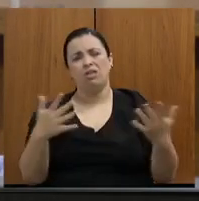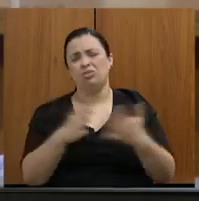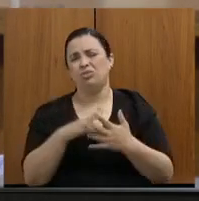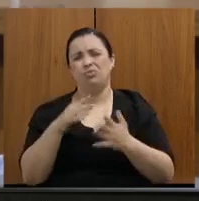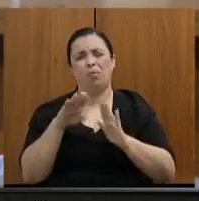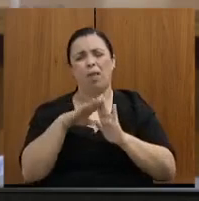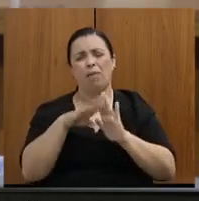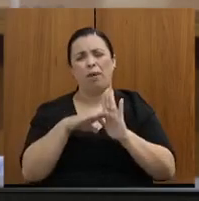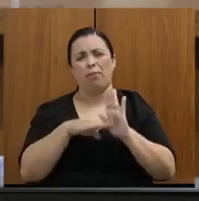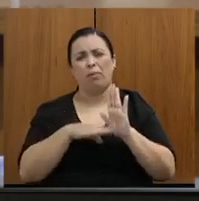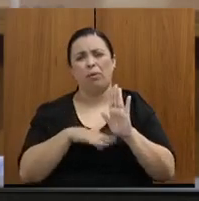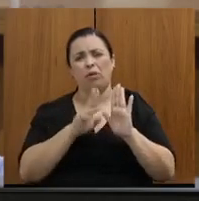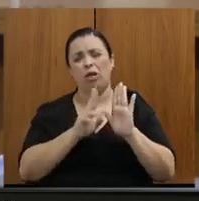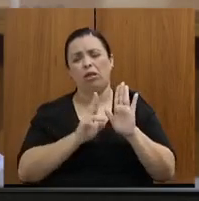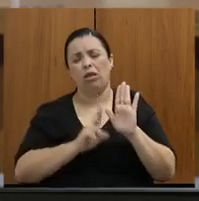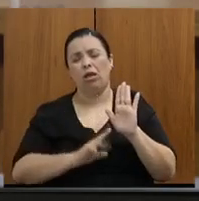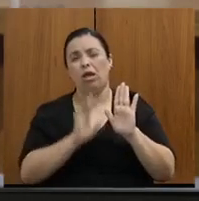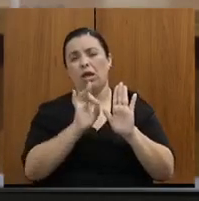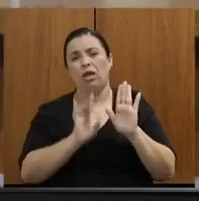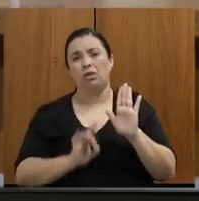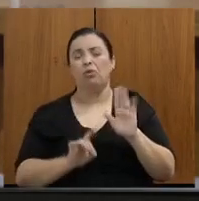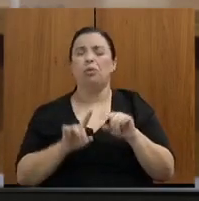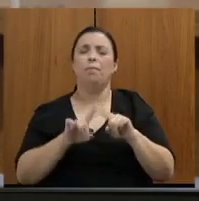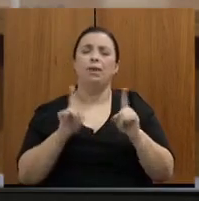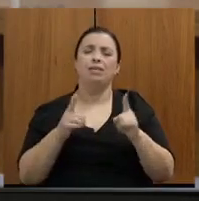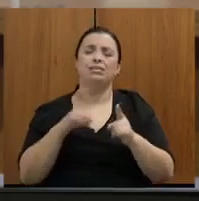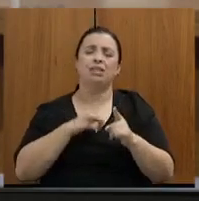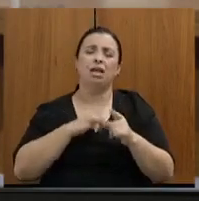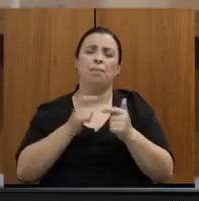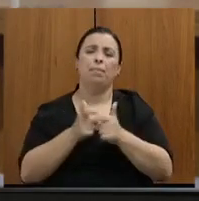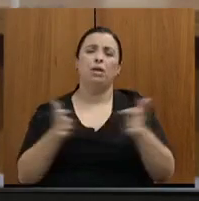todos, mas os senhores têm aqui, muitas delas já,